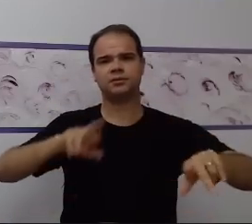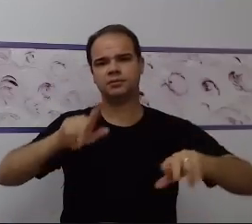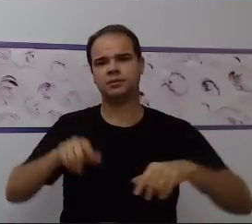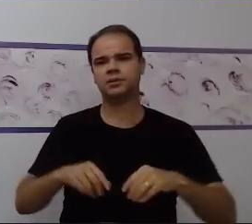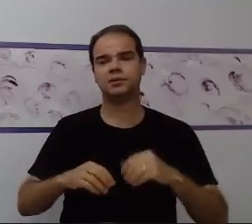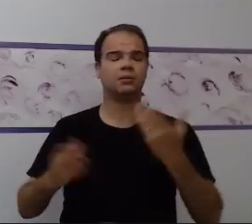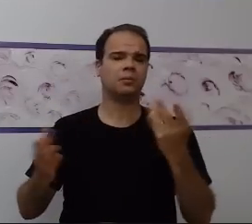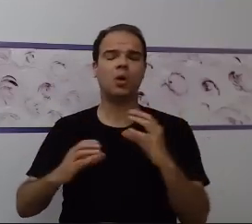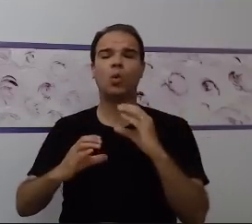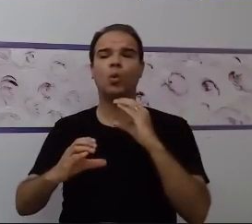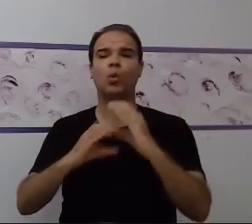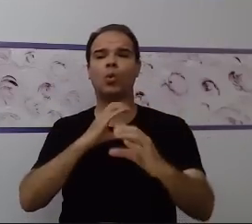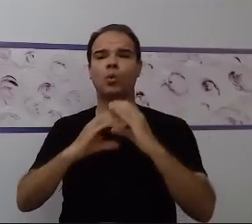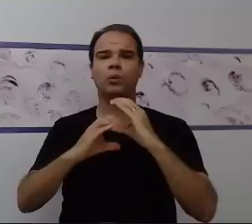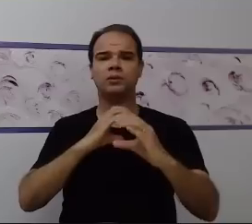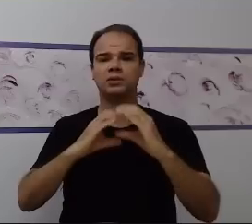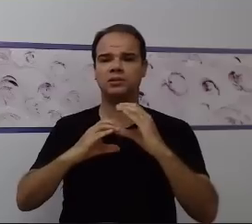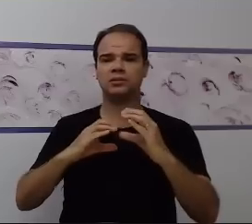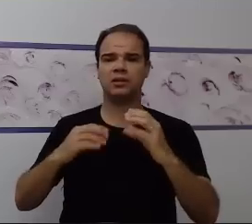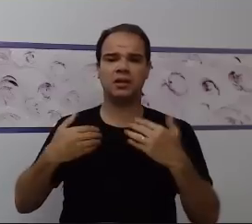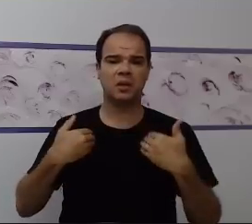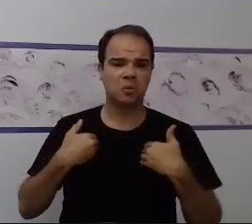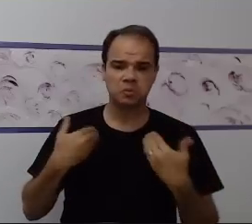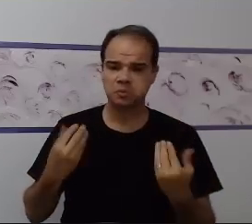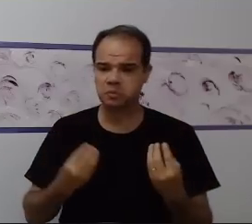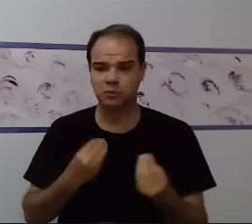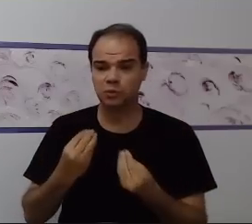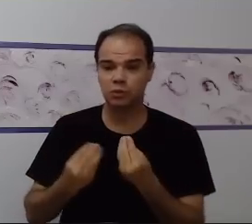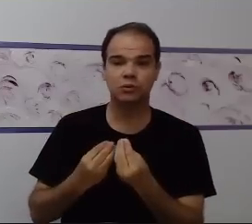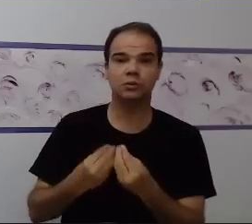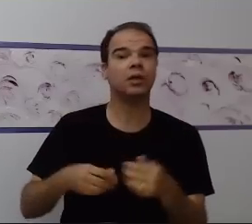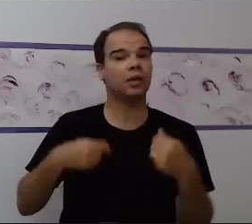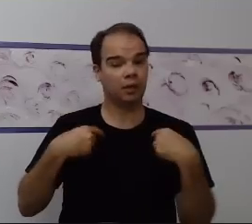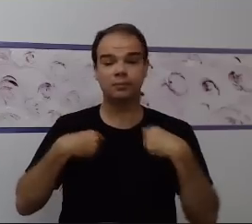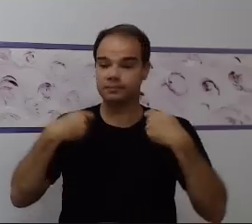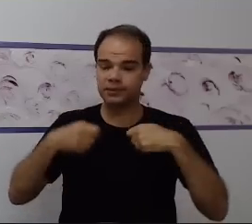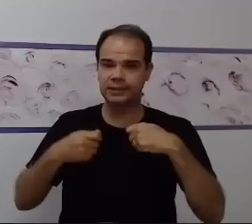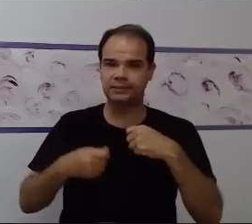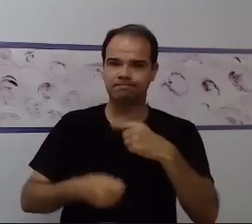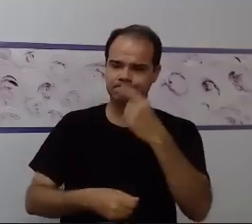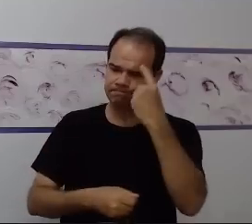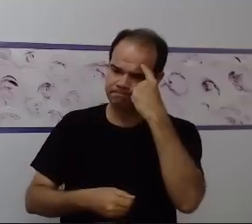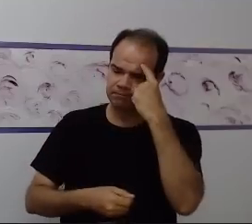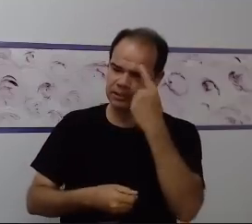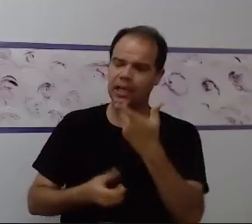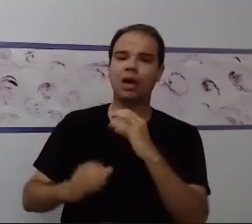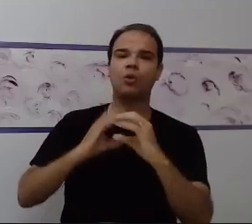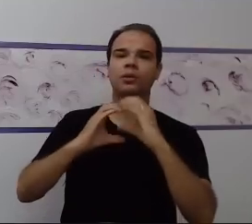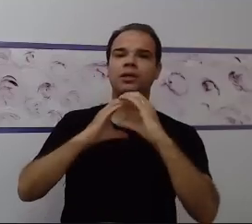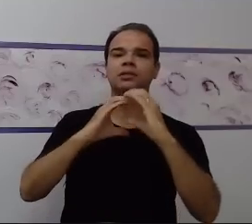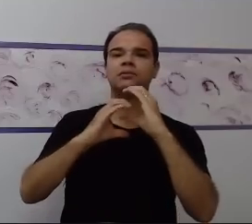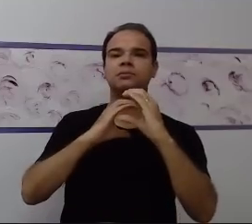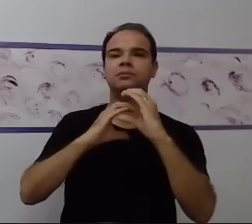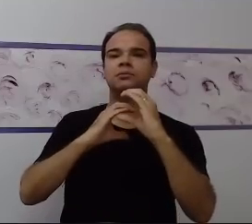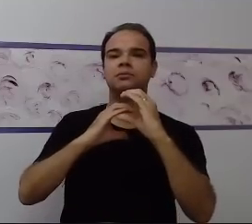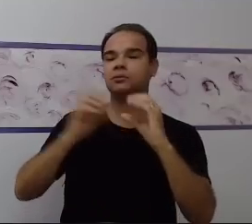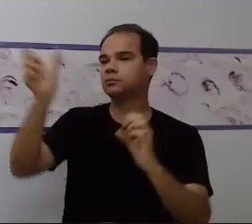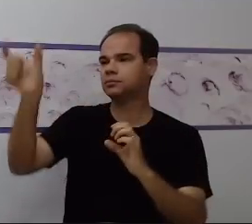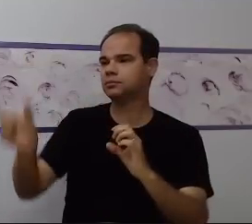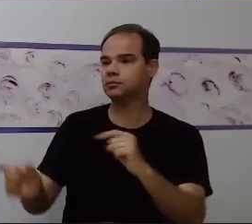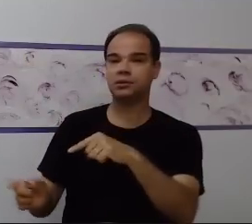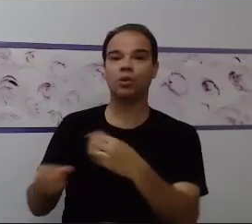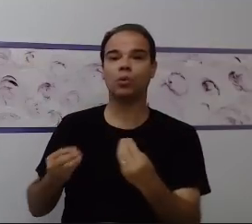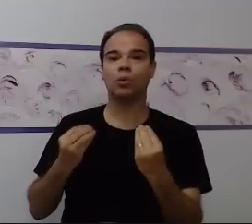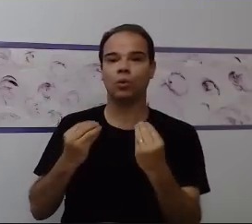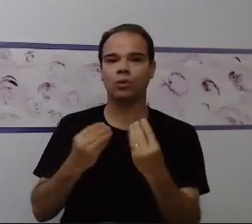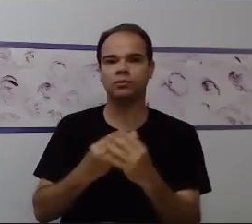comunicar se eu tenho a falha no planejamento? Então, eu preciso estabelecer uma forma de comunicação favorecendo esse planejamento